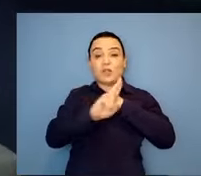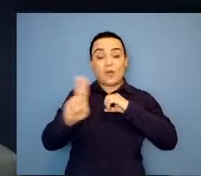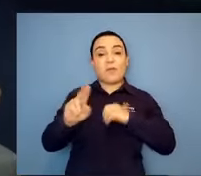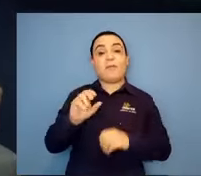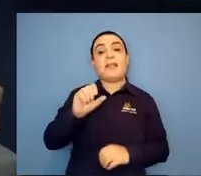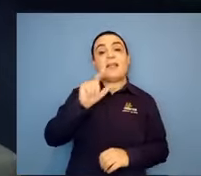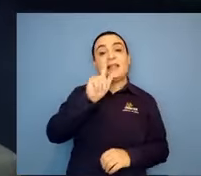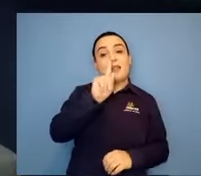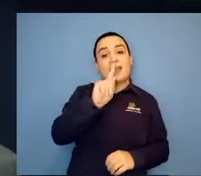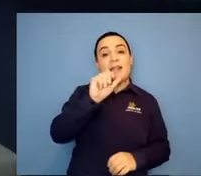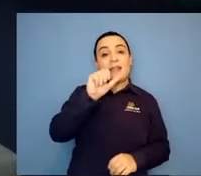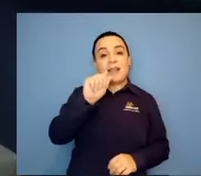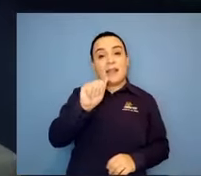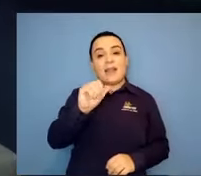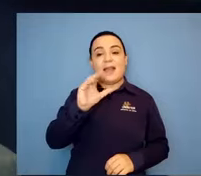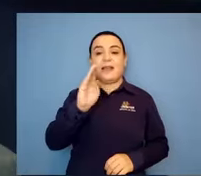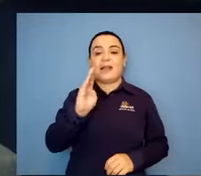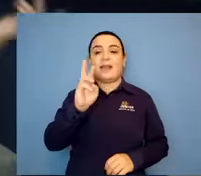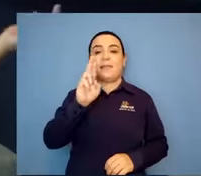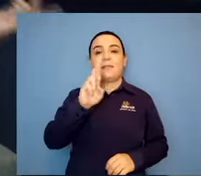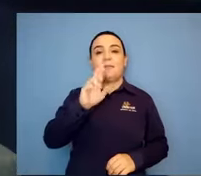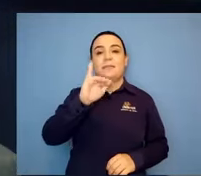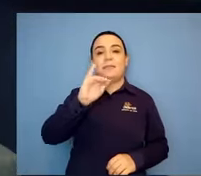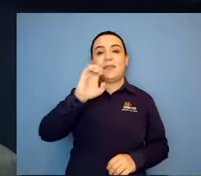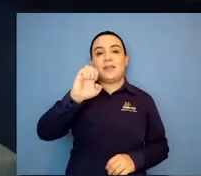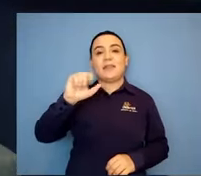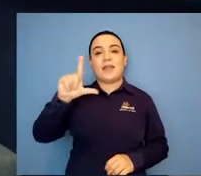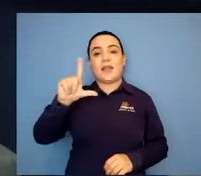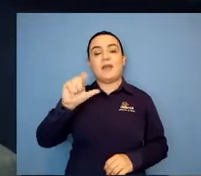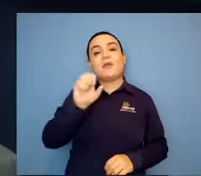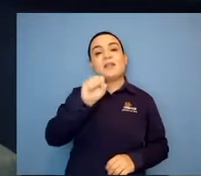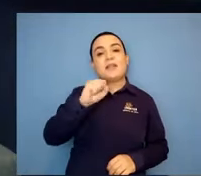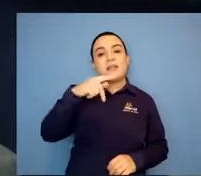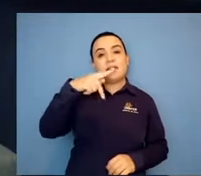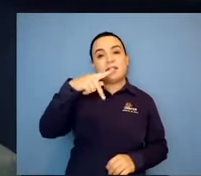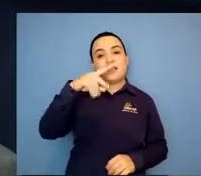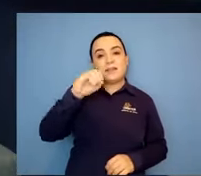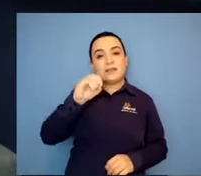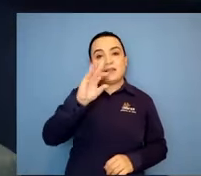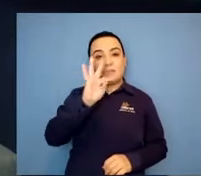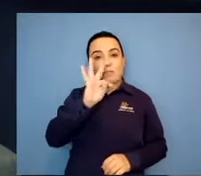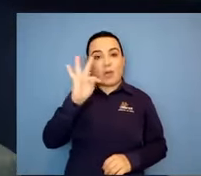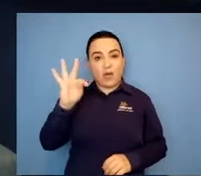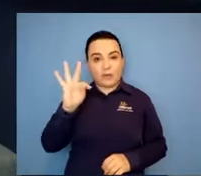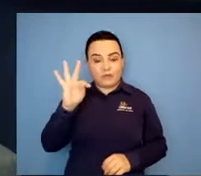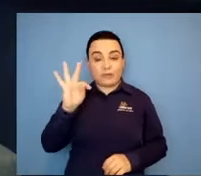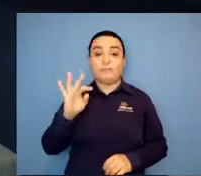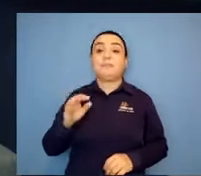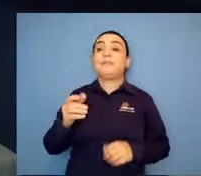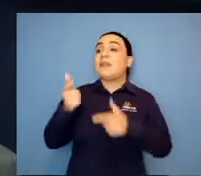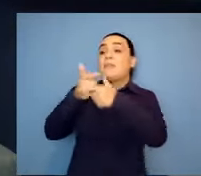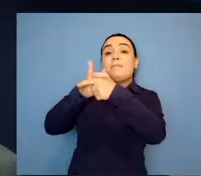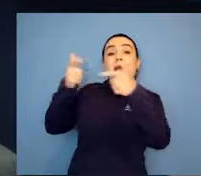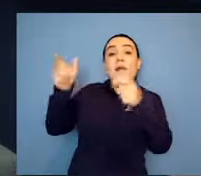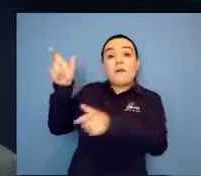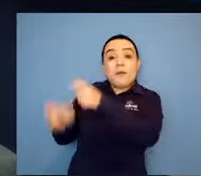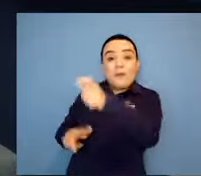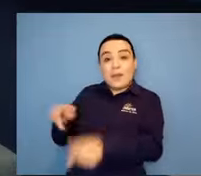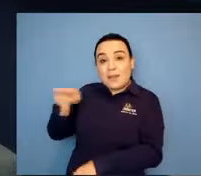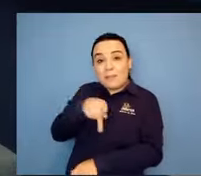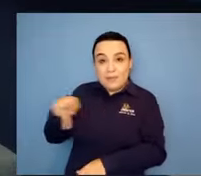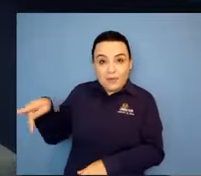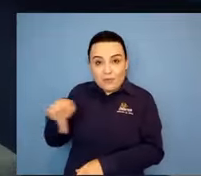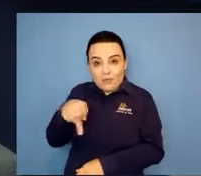recebe visitas. Principalmente de pessoas da saúde e da educação. Que muitas vezes vão fazer trabalho sobre a doença.